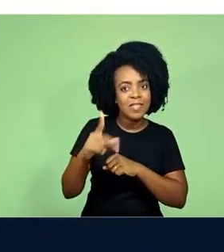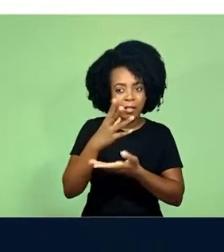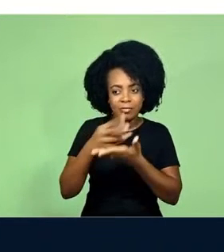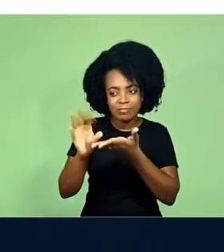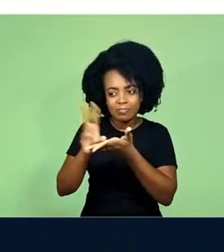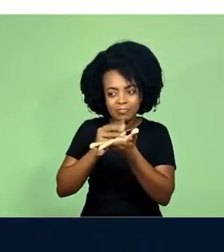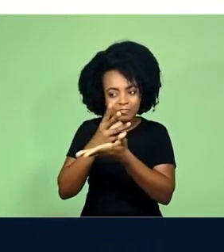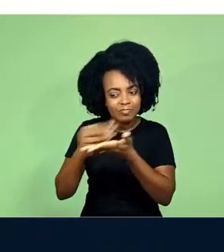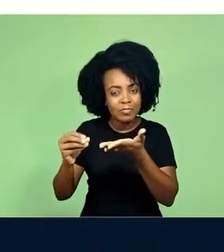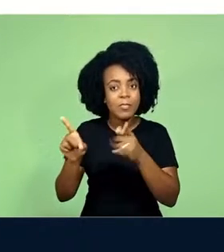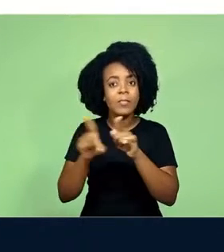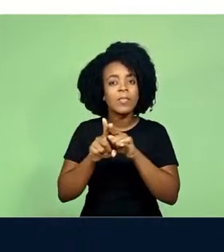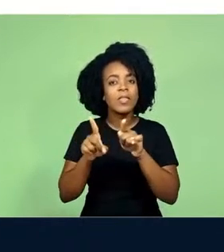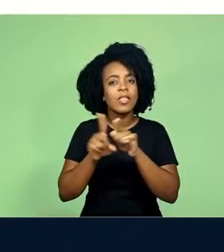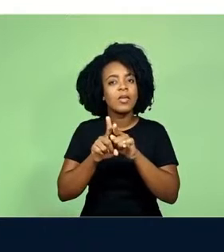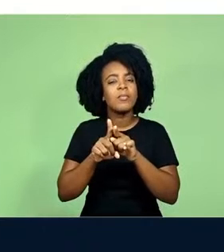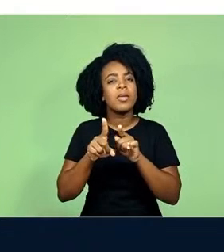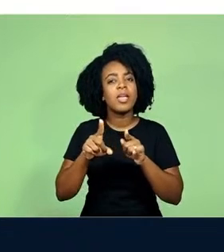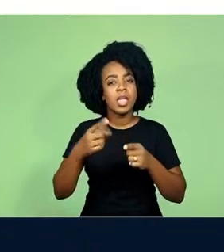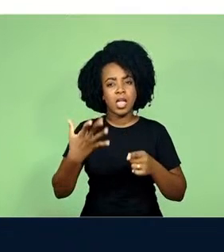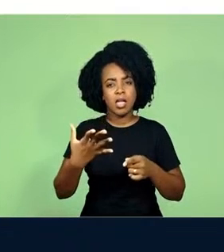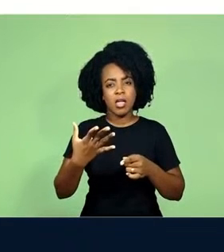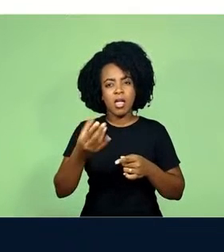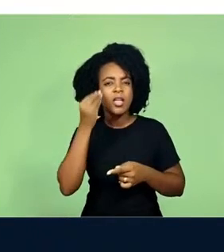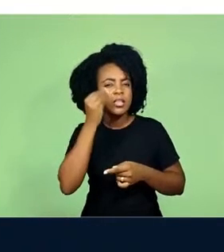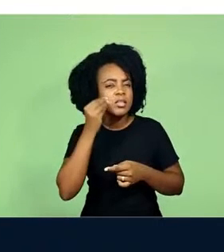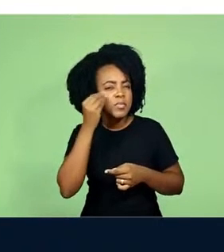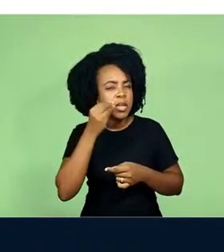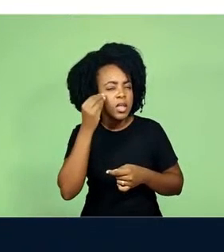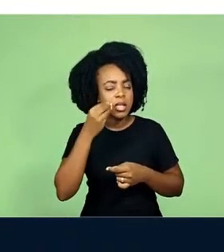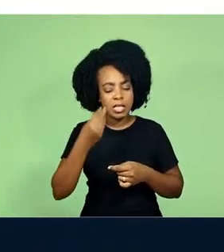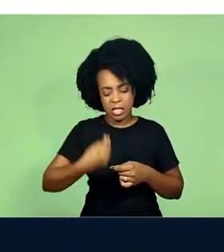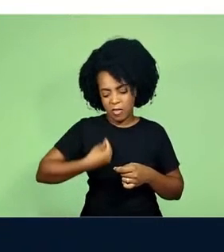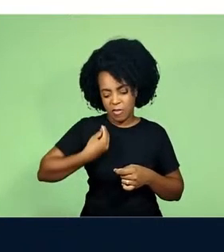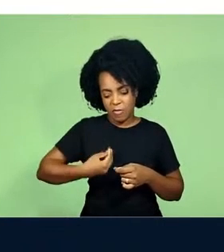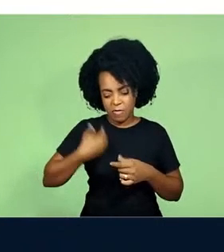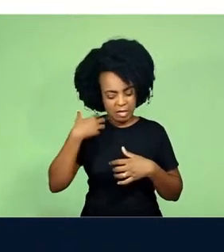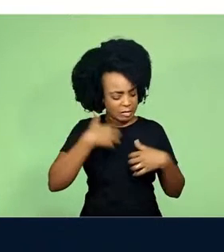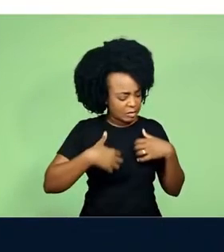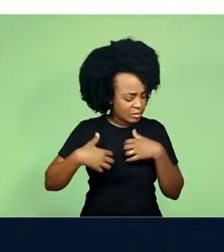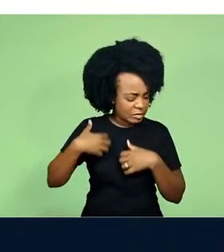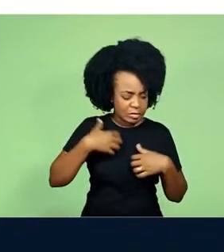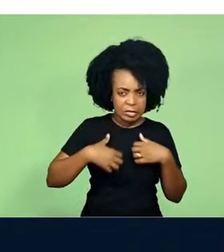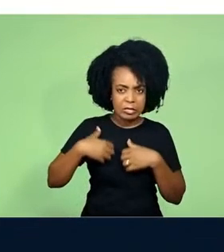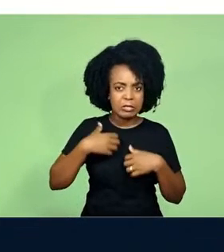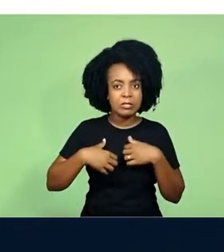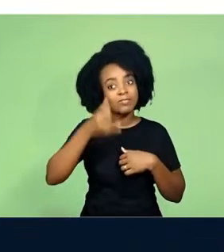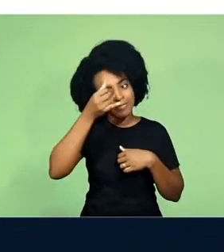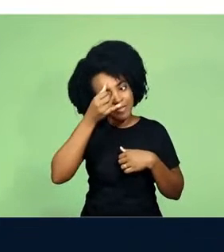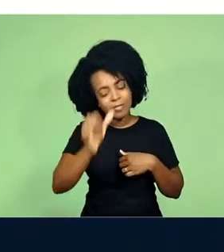evitar que a sua experiência de vida crie uma angústia, um